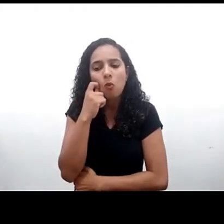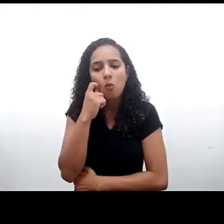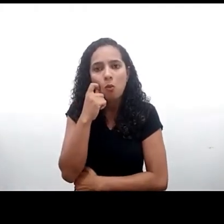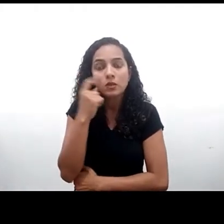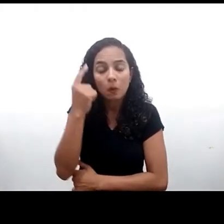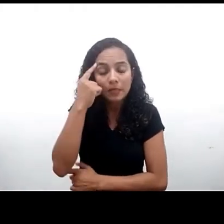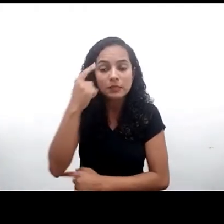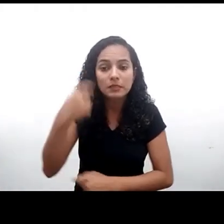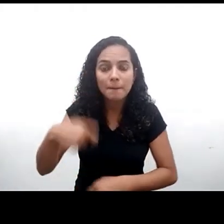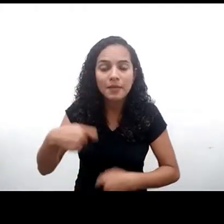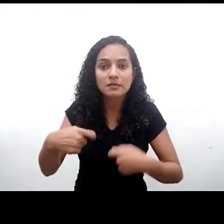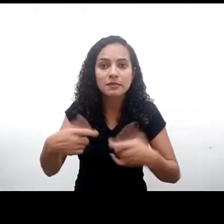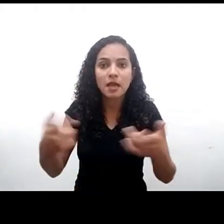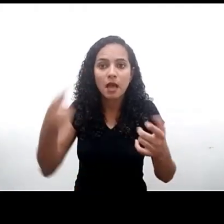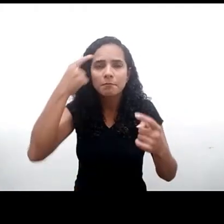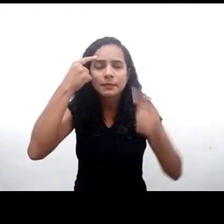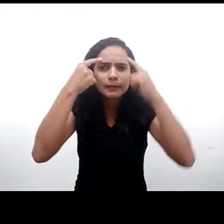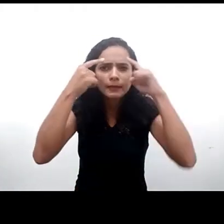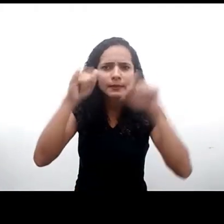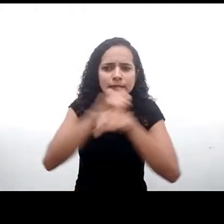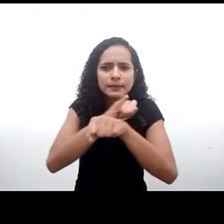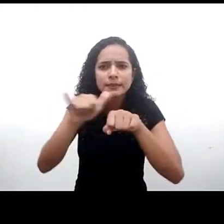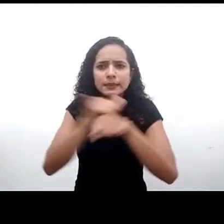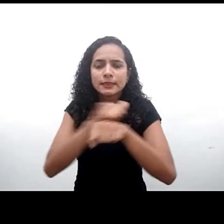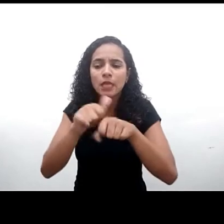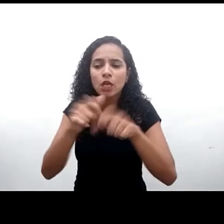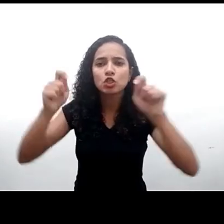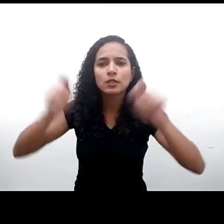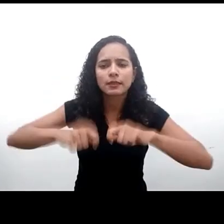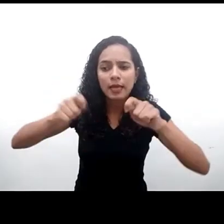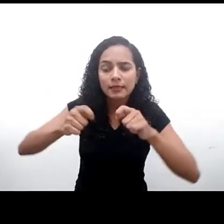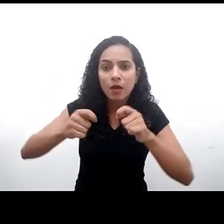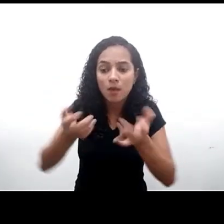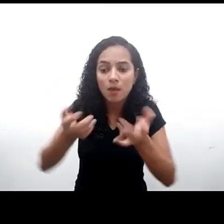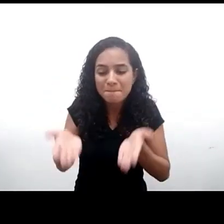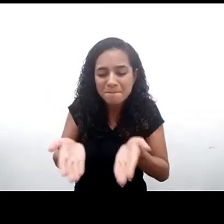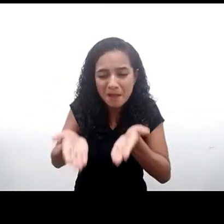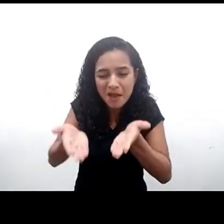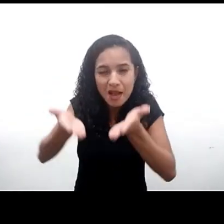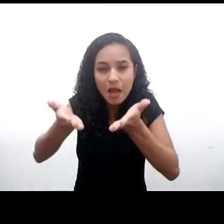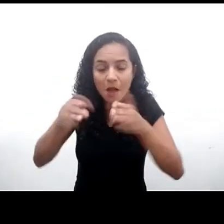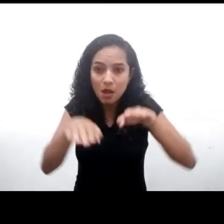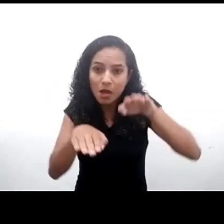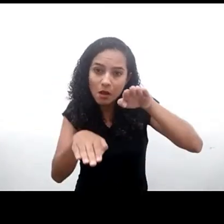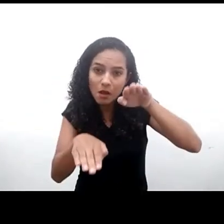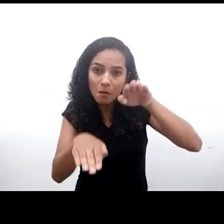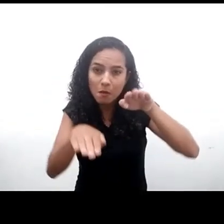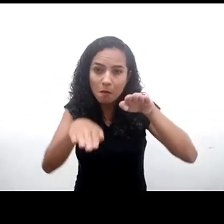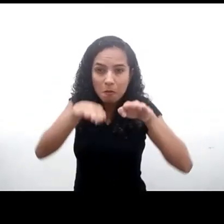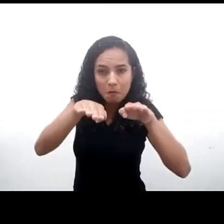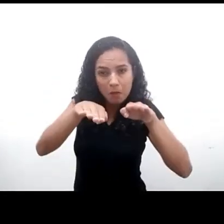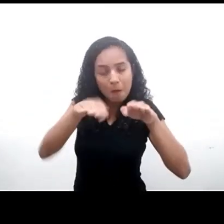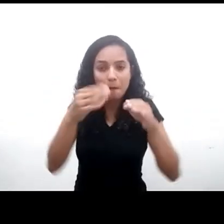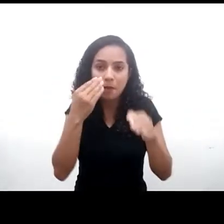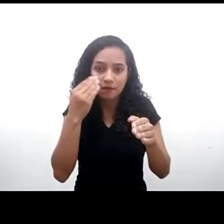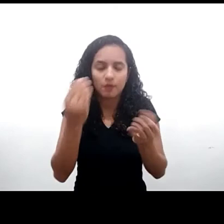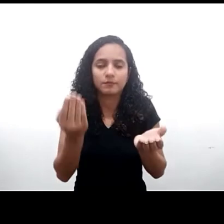a partir de potencialização das desigualdades tem um papel fundamental. A